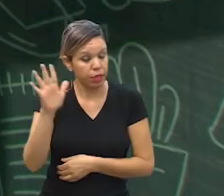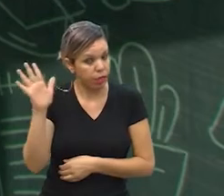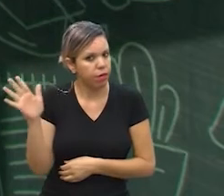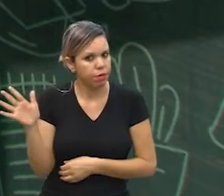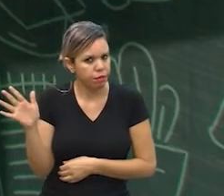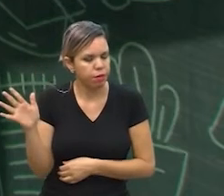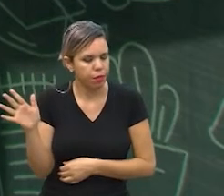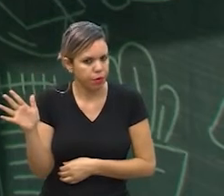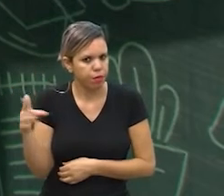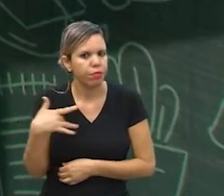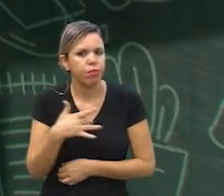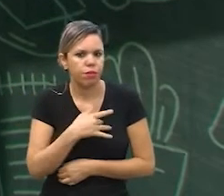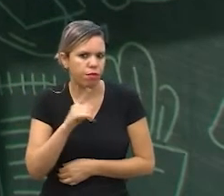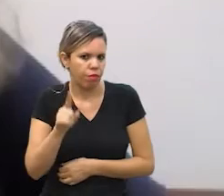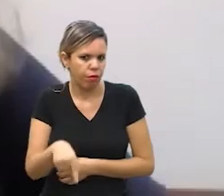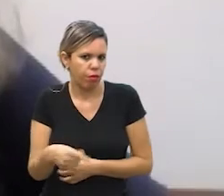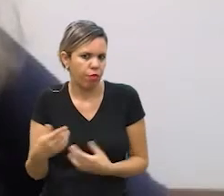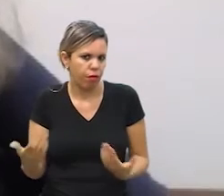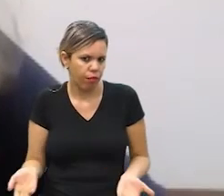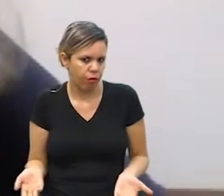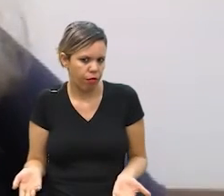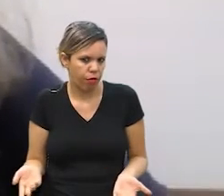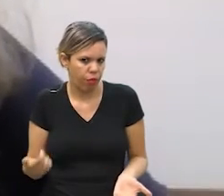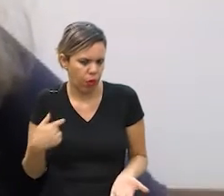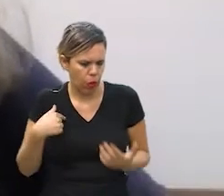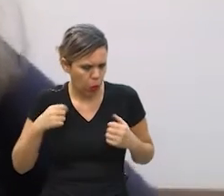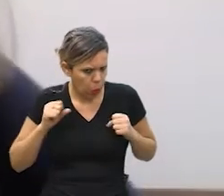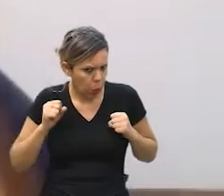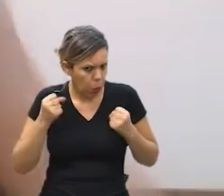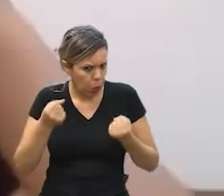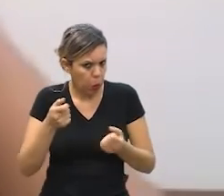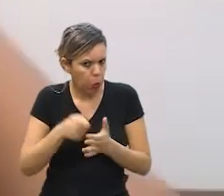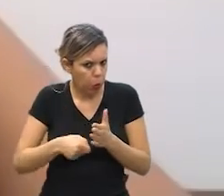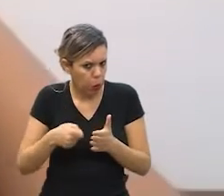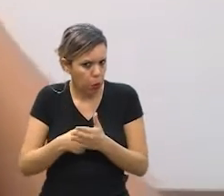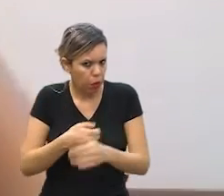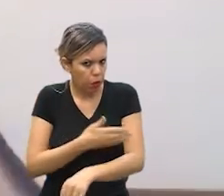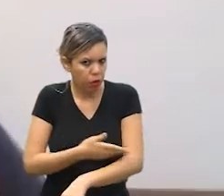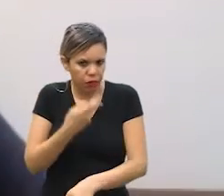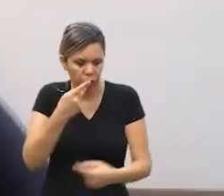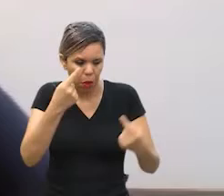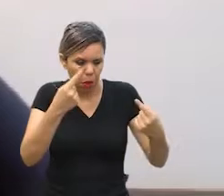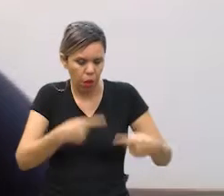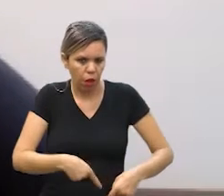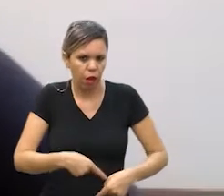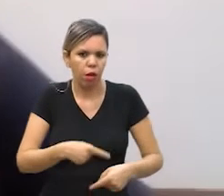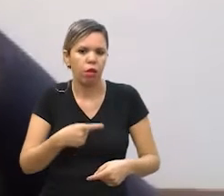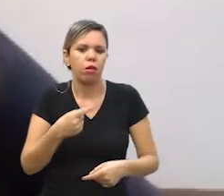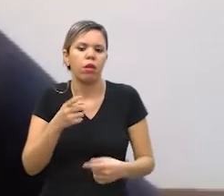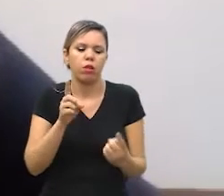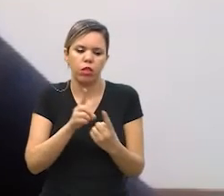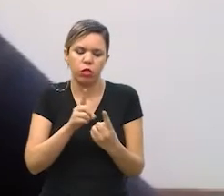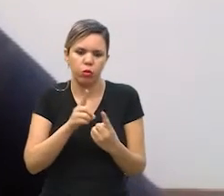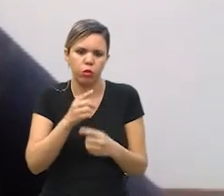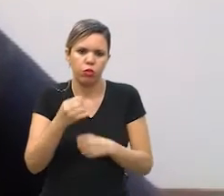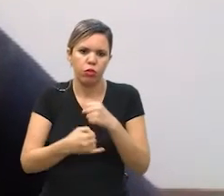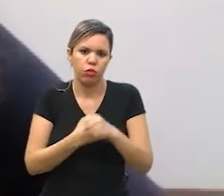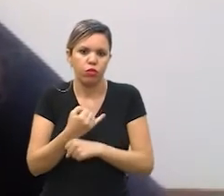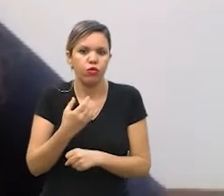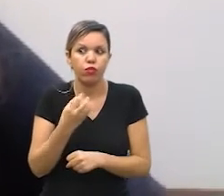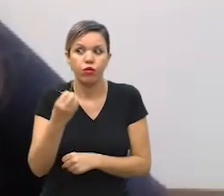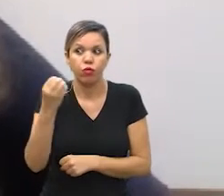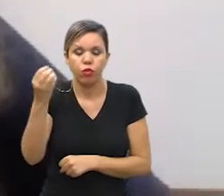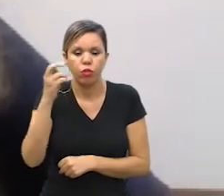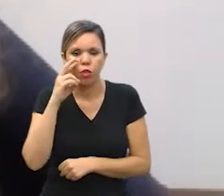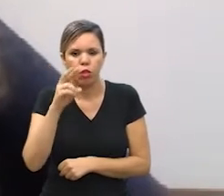sem dúvida a saúde é assim então eu sou uma defensora ferrenha eu costumo dizer que quem é contra a telesaúde sugiro que viaje com a